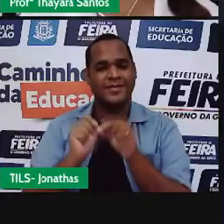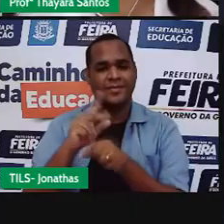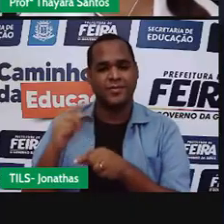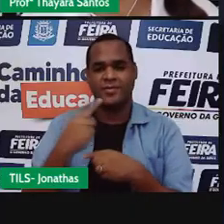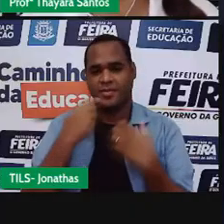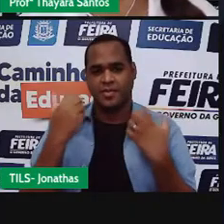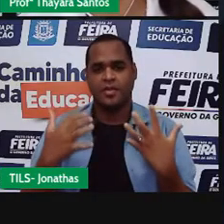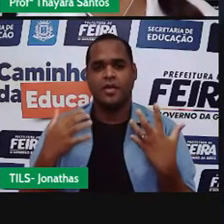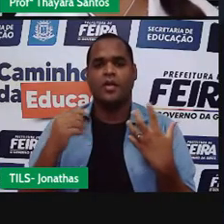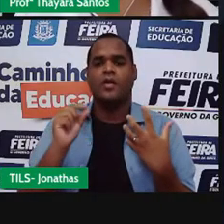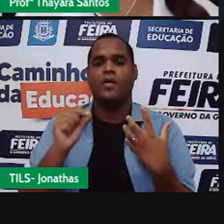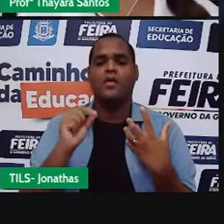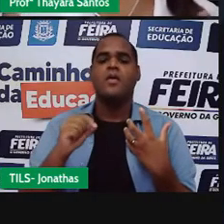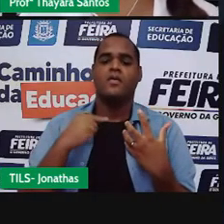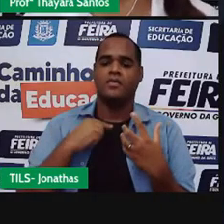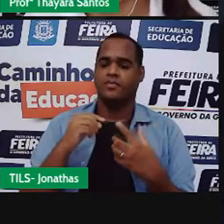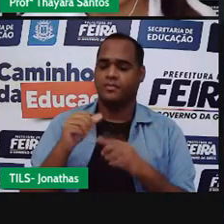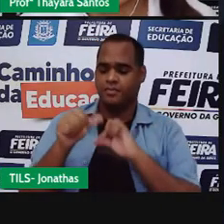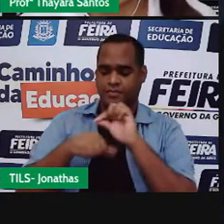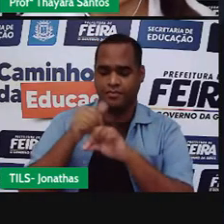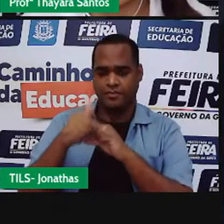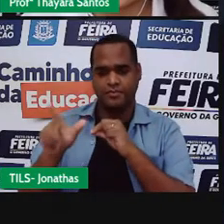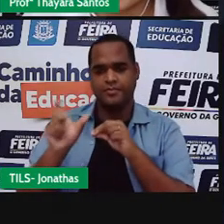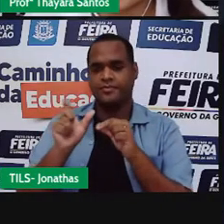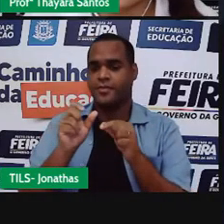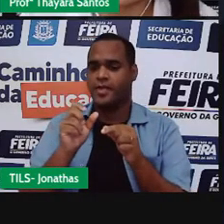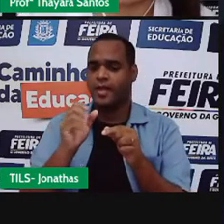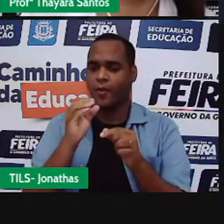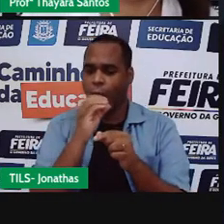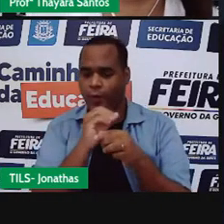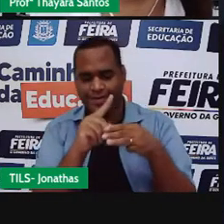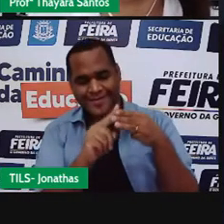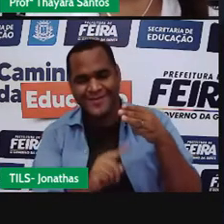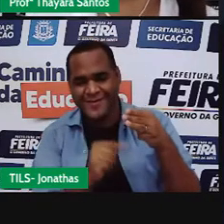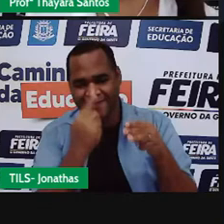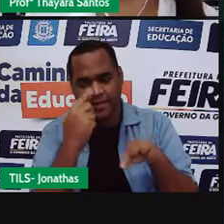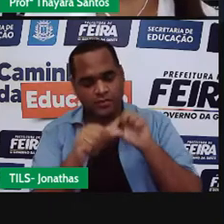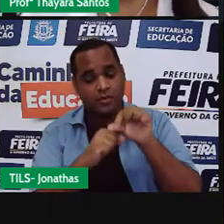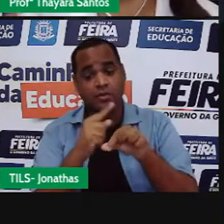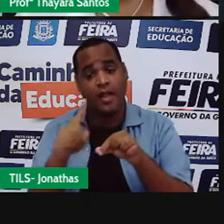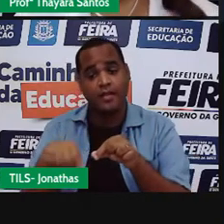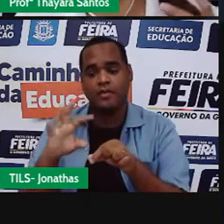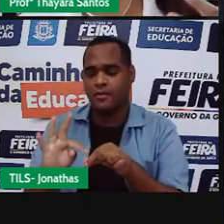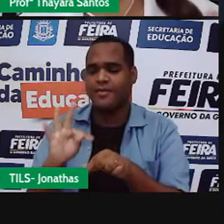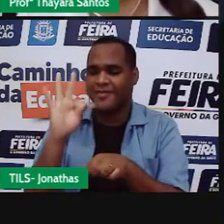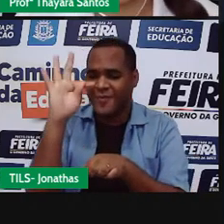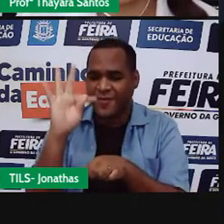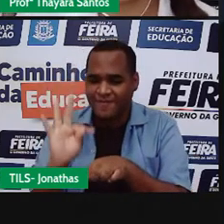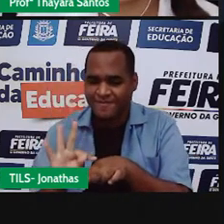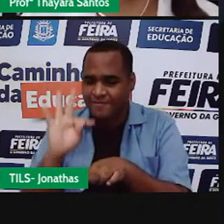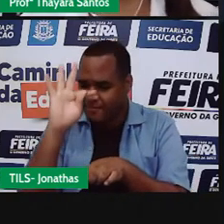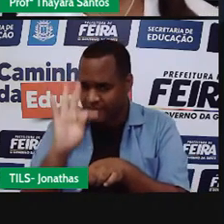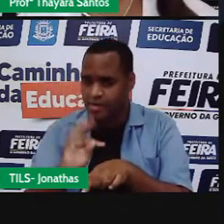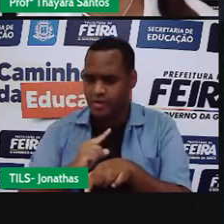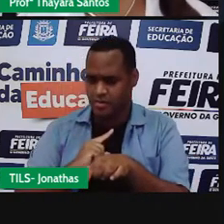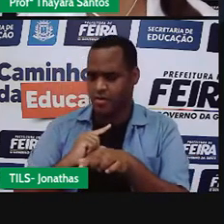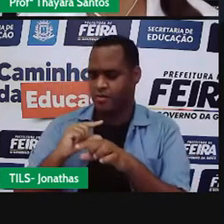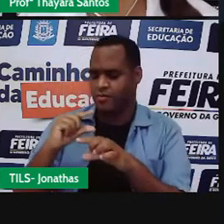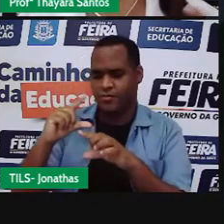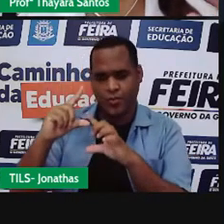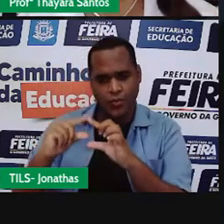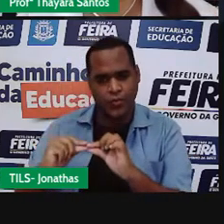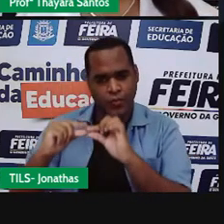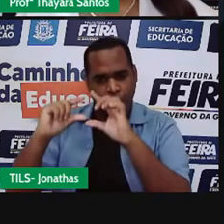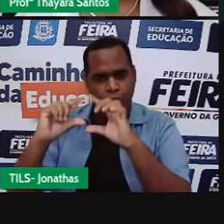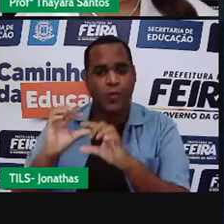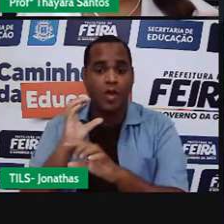Aí, mediar esse processo de transformação da matéria é a própria temperatura. Então, é a temperatura que vai regular se a